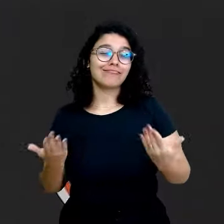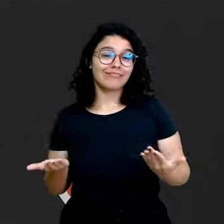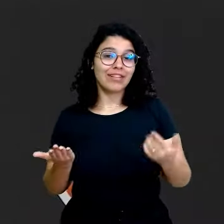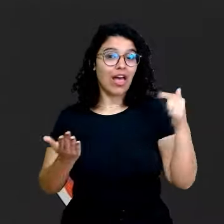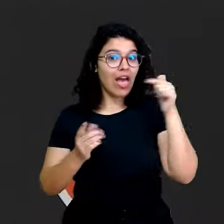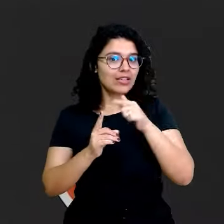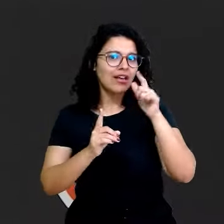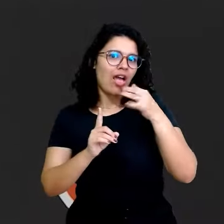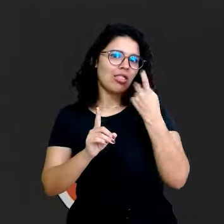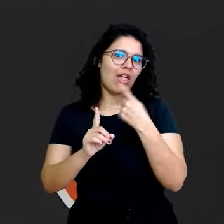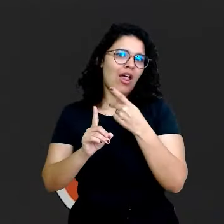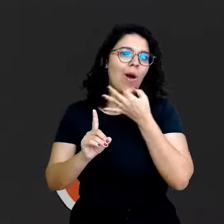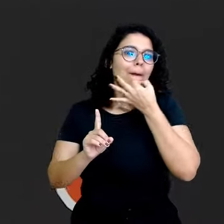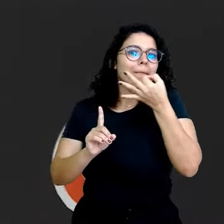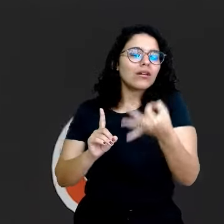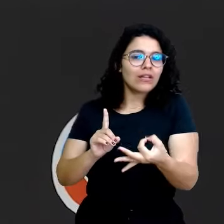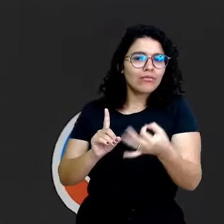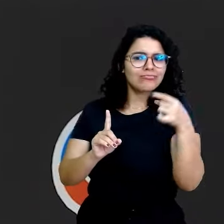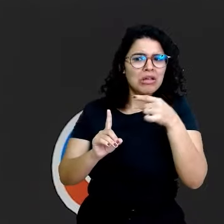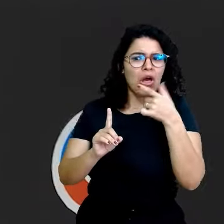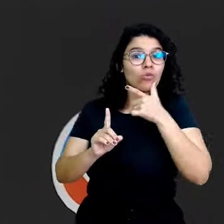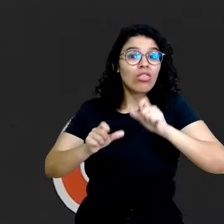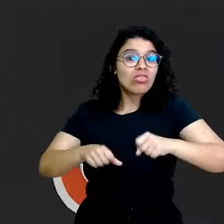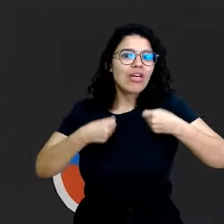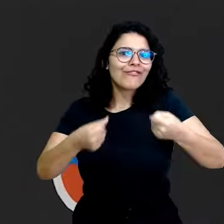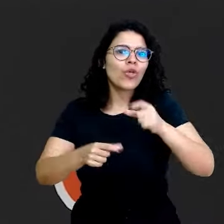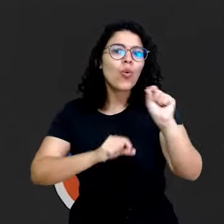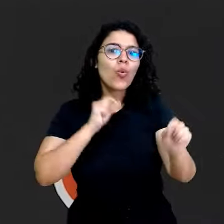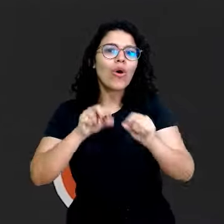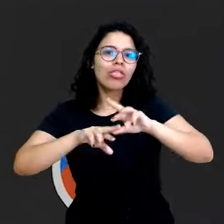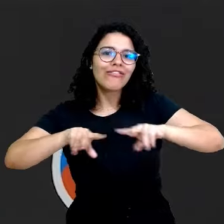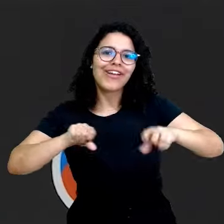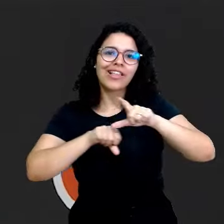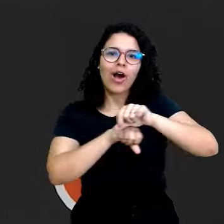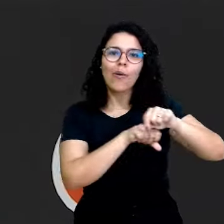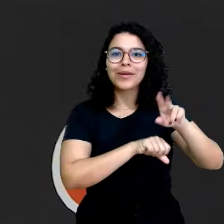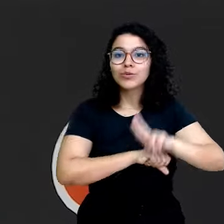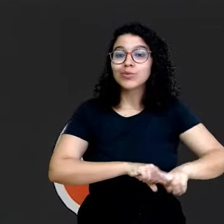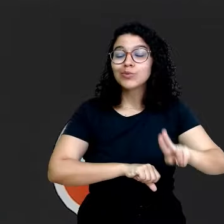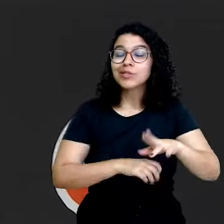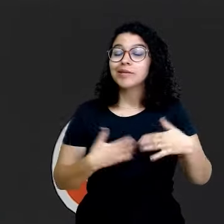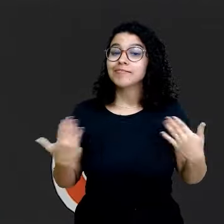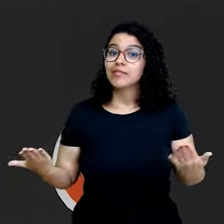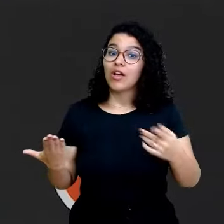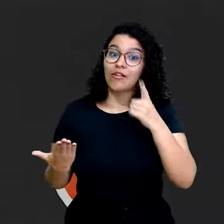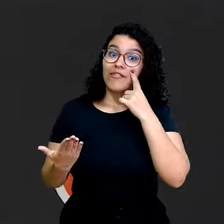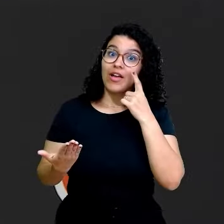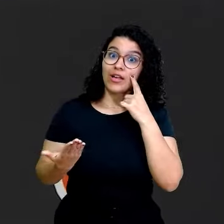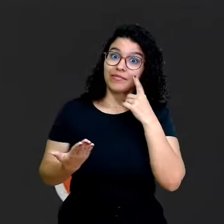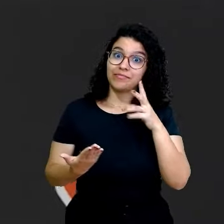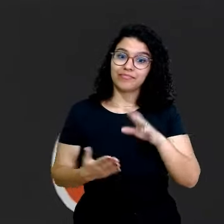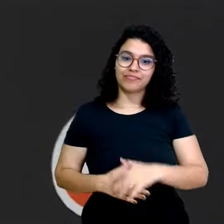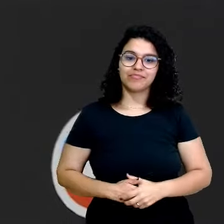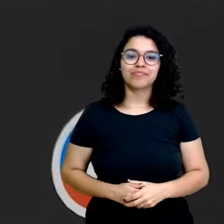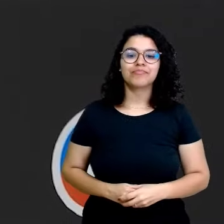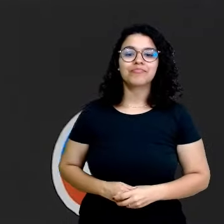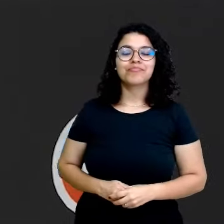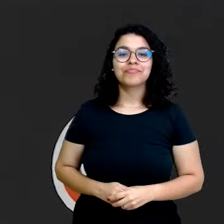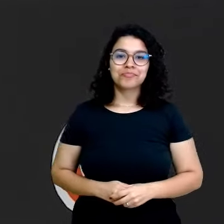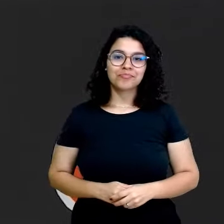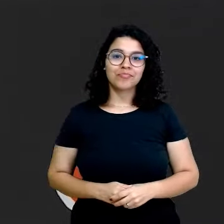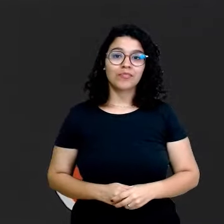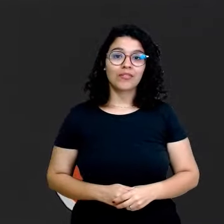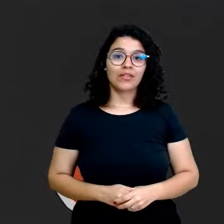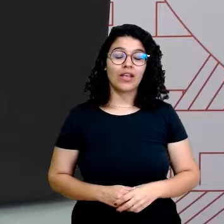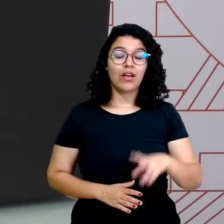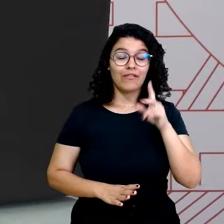lírico. E para sustentar essa tese, quais são os argumentos que o eu lírico usa? Bem, vamos ver na música, não é? Quando